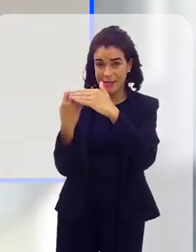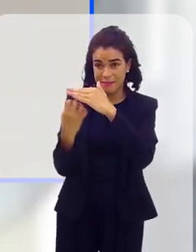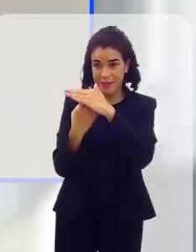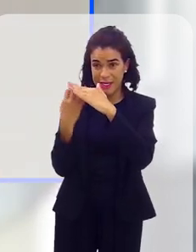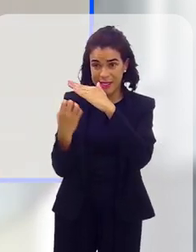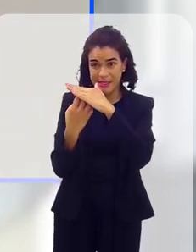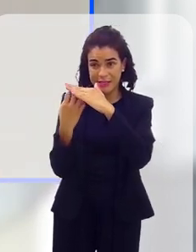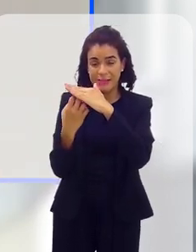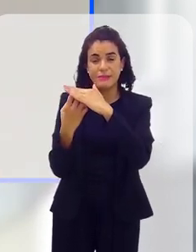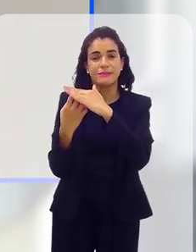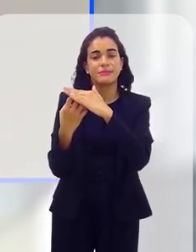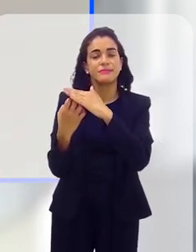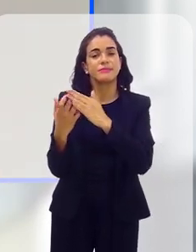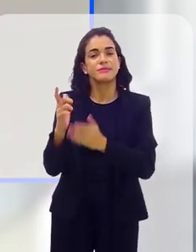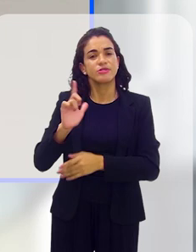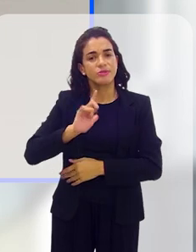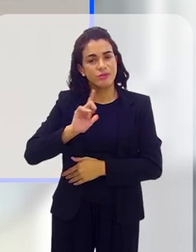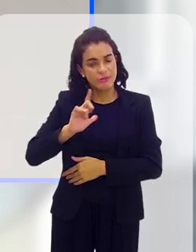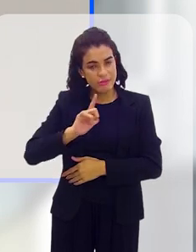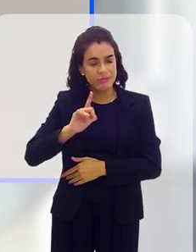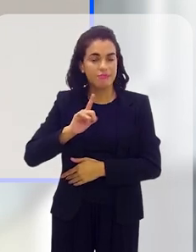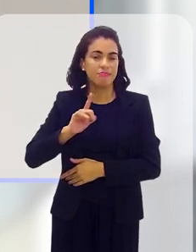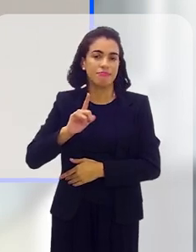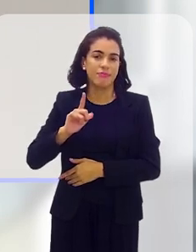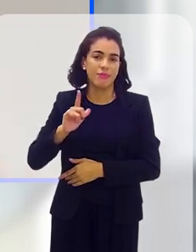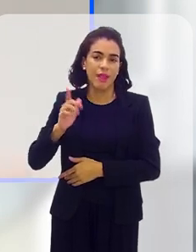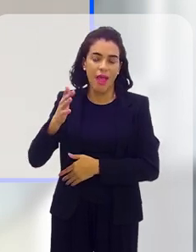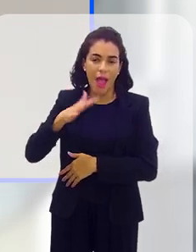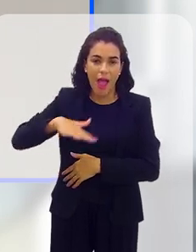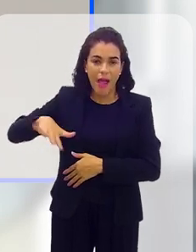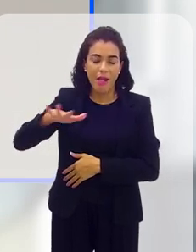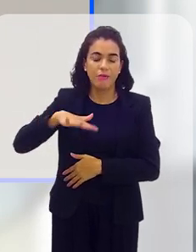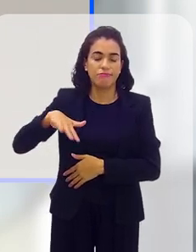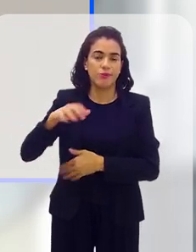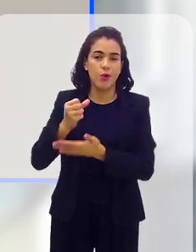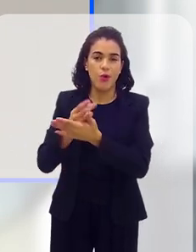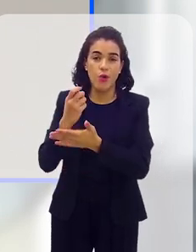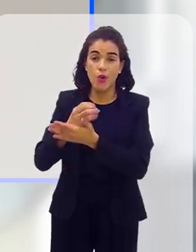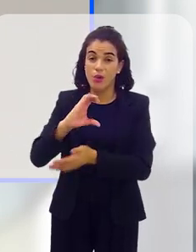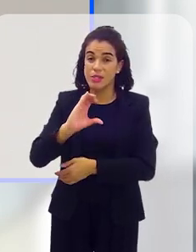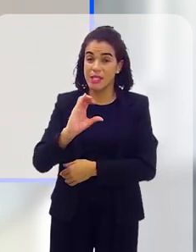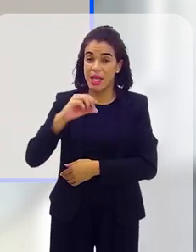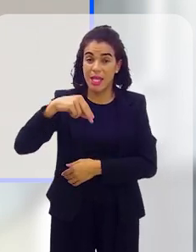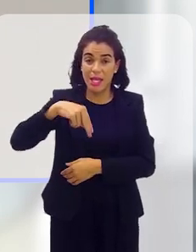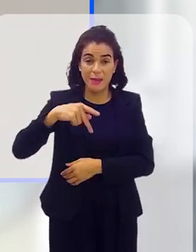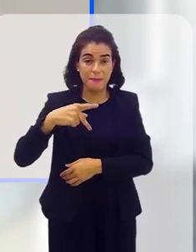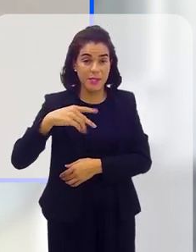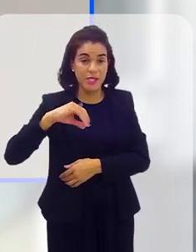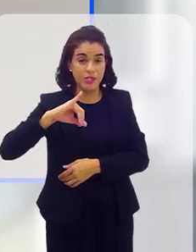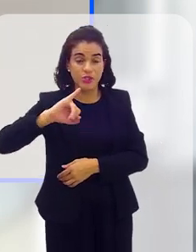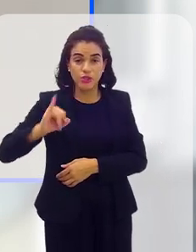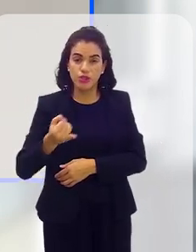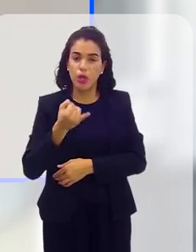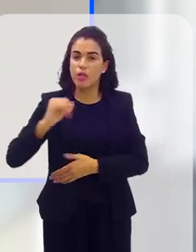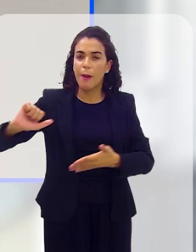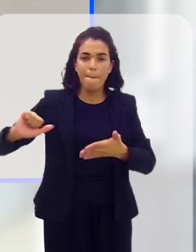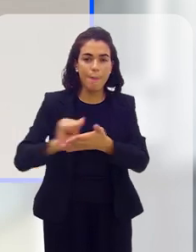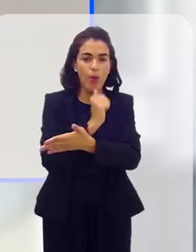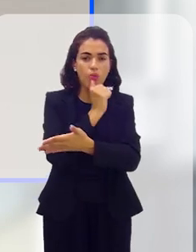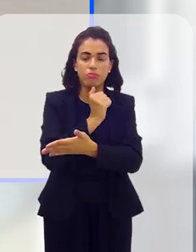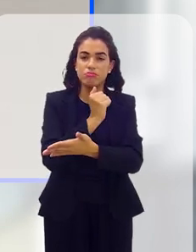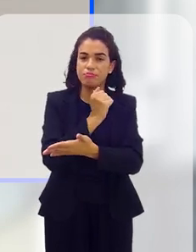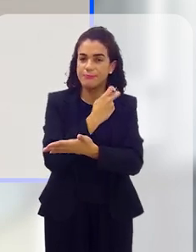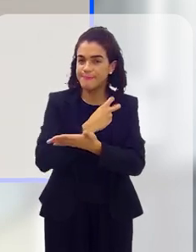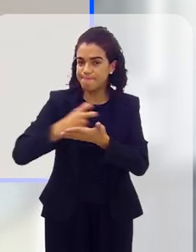essas empresas que estavam envolvidas na cadeia de consumo deveriam ter o CNPJ caçado,